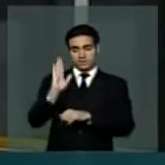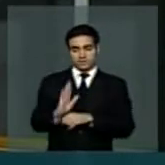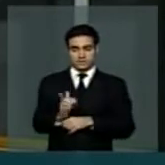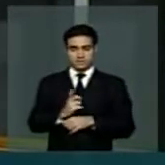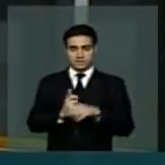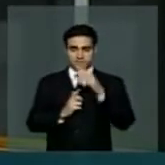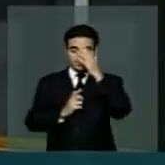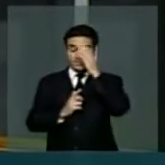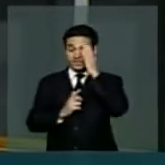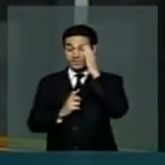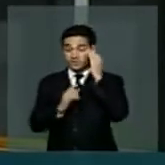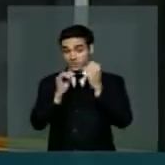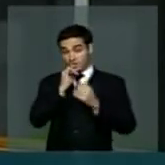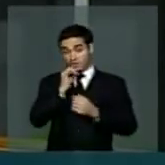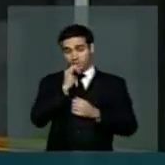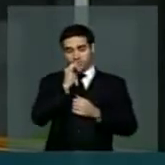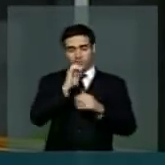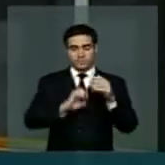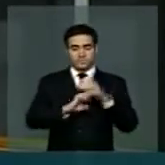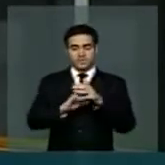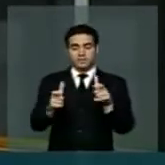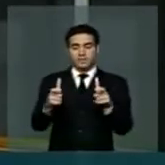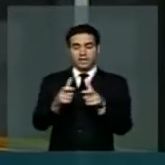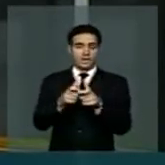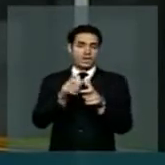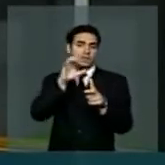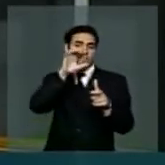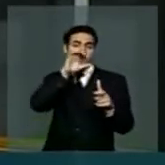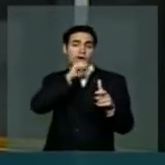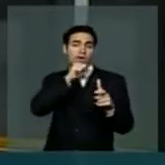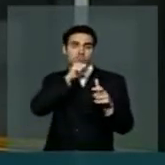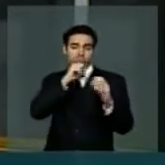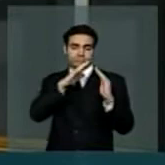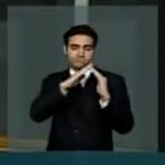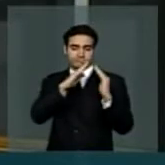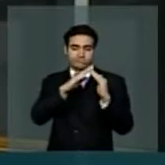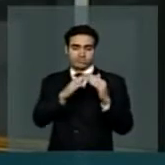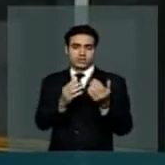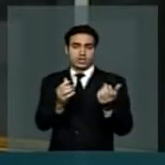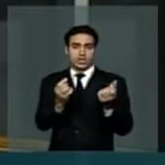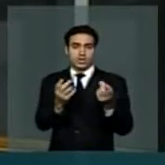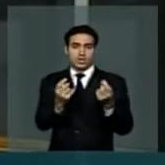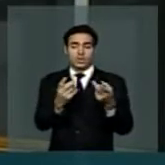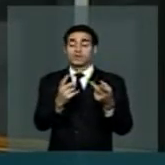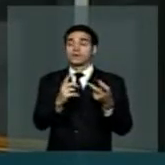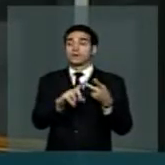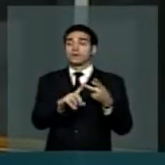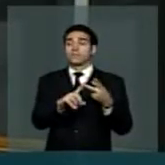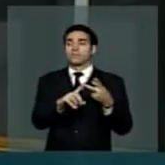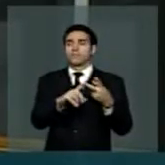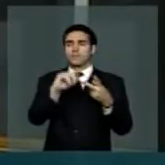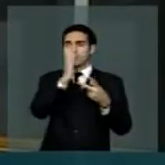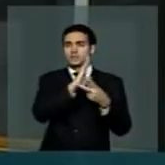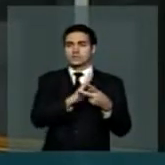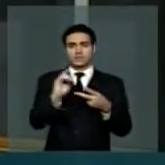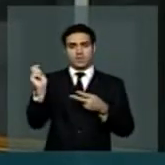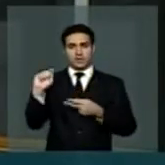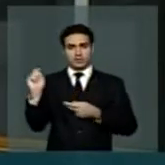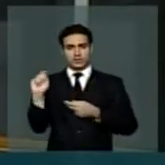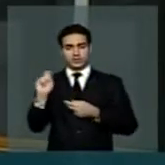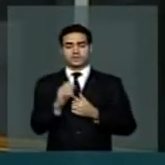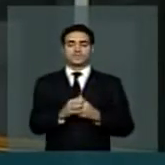exemplo é de uma microempresa, uma padaria, do Brasil e da Argentina, somando o